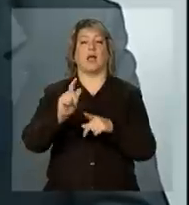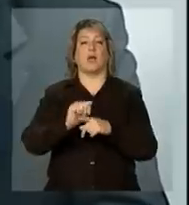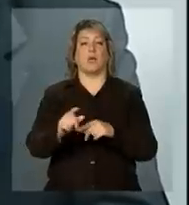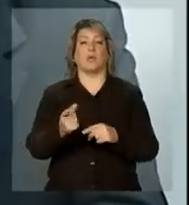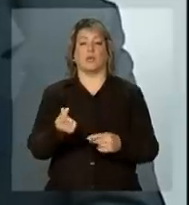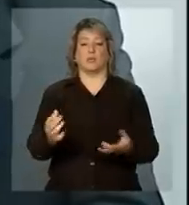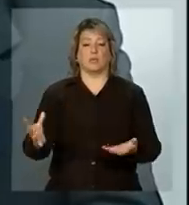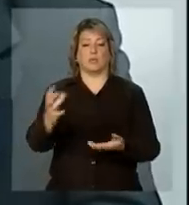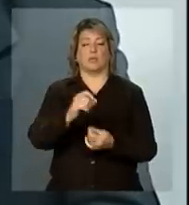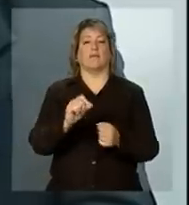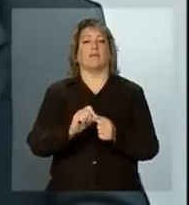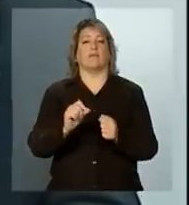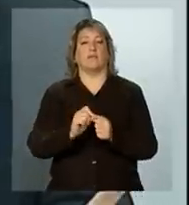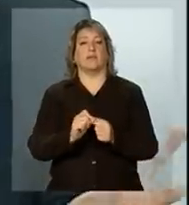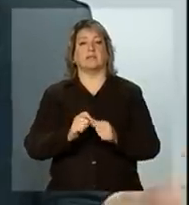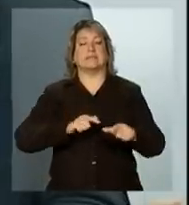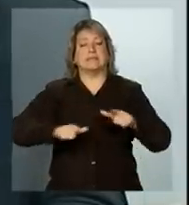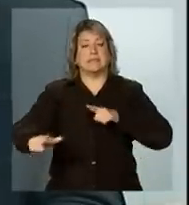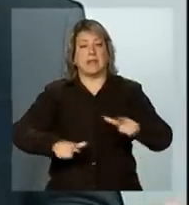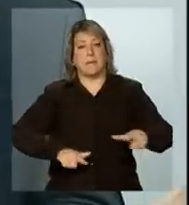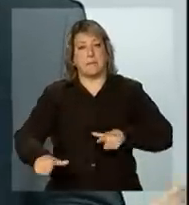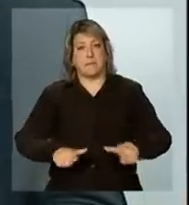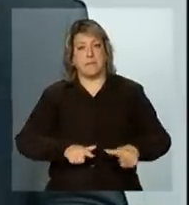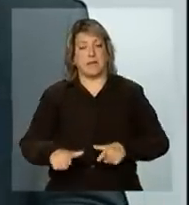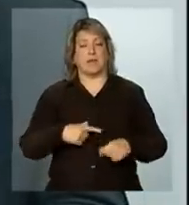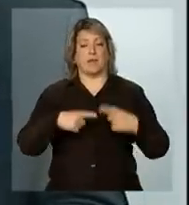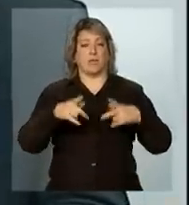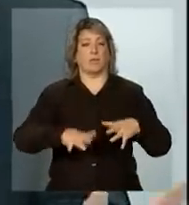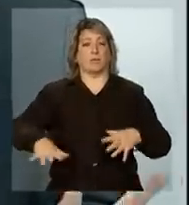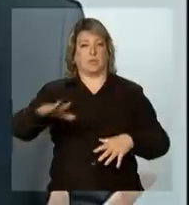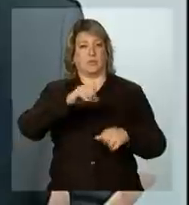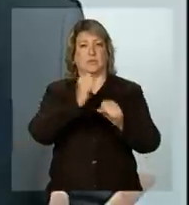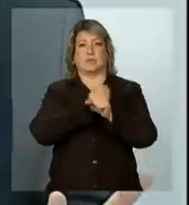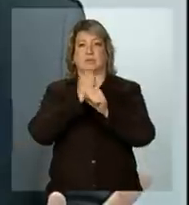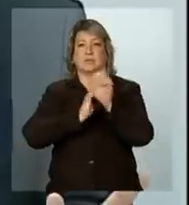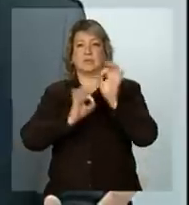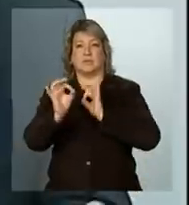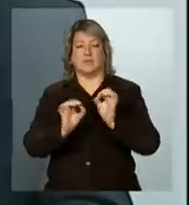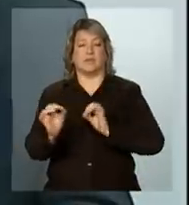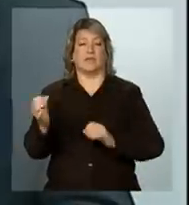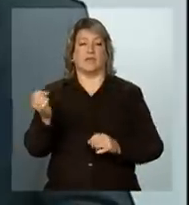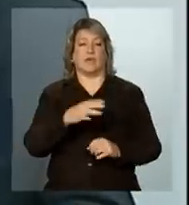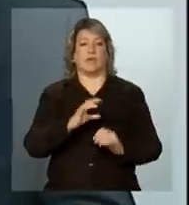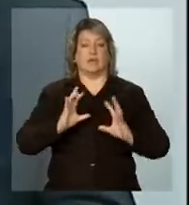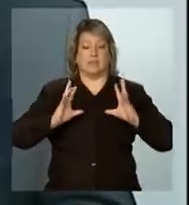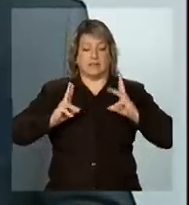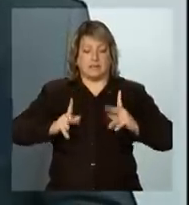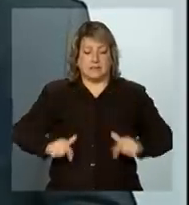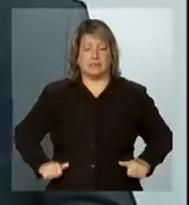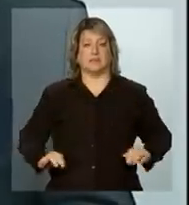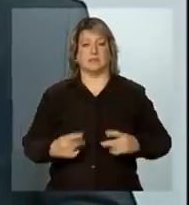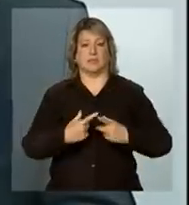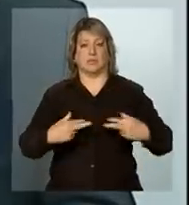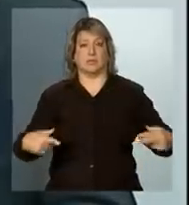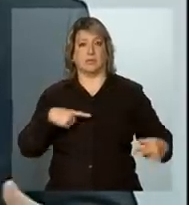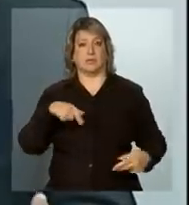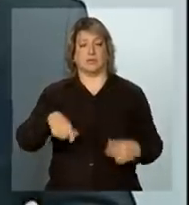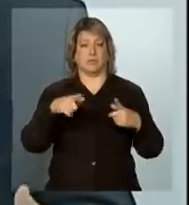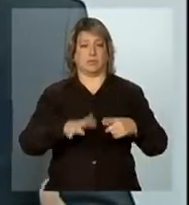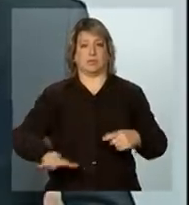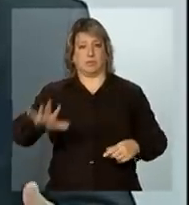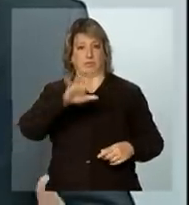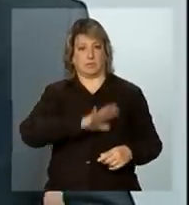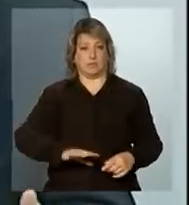obras de dragagem na região serrana. Mas acho que na sequência o vice-governador Luiz Pesão poderá